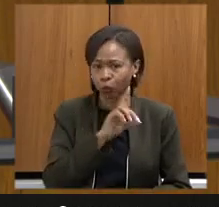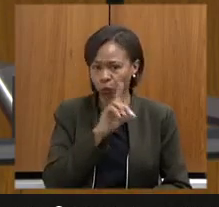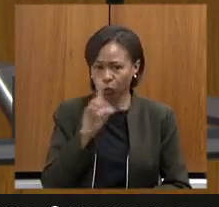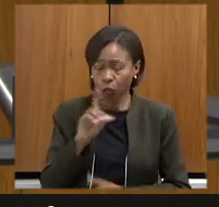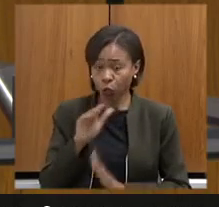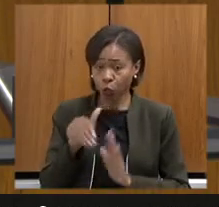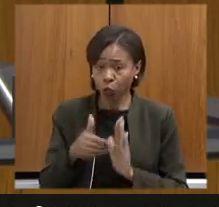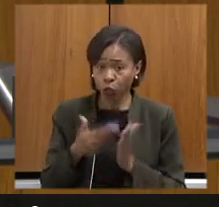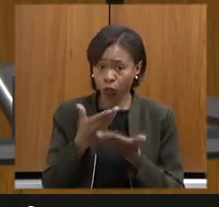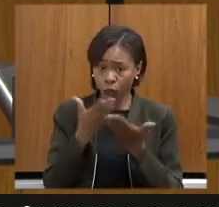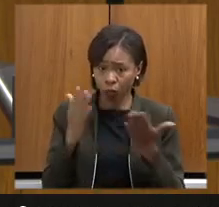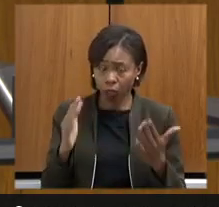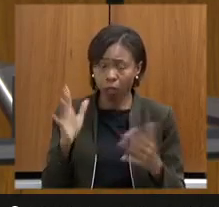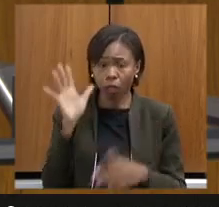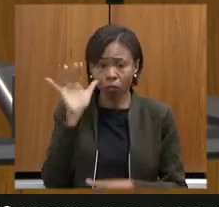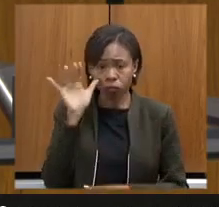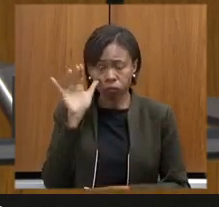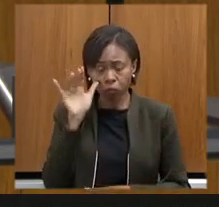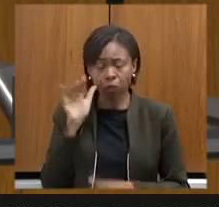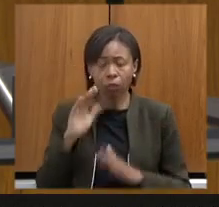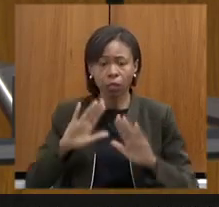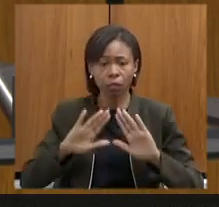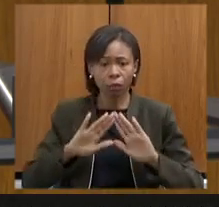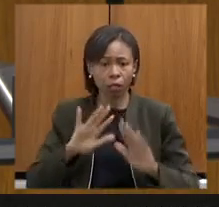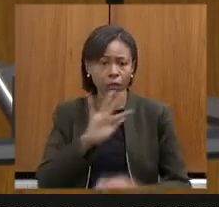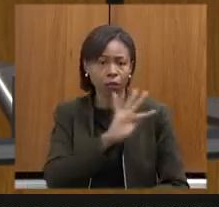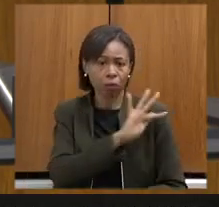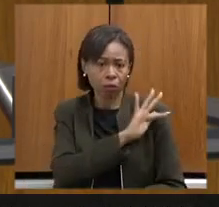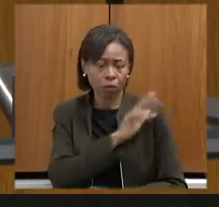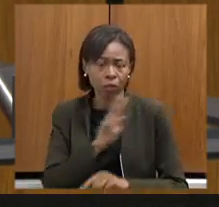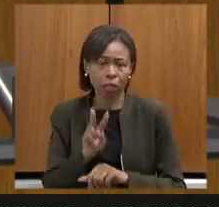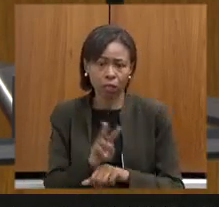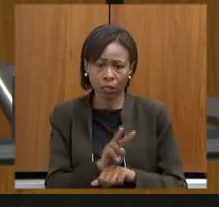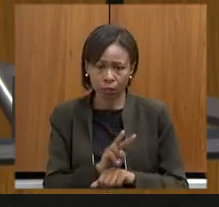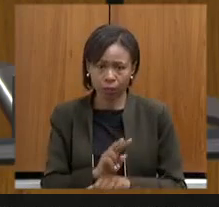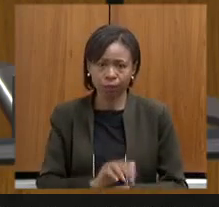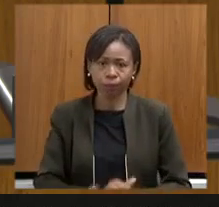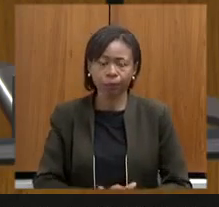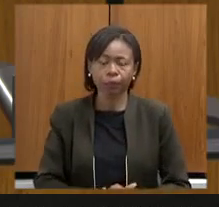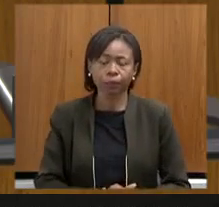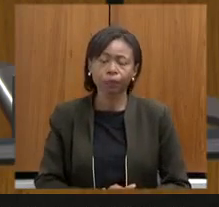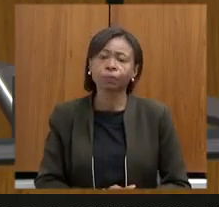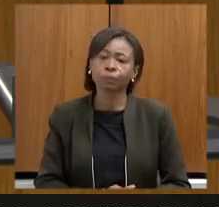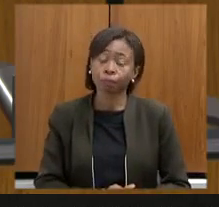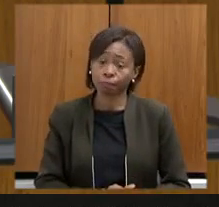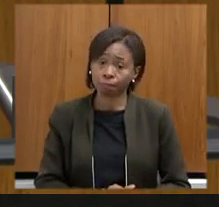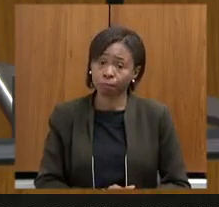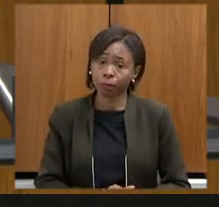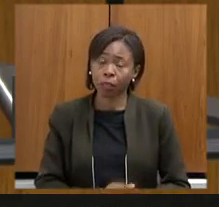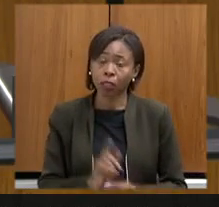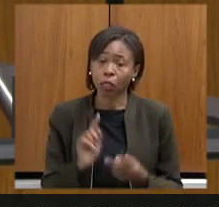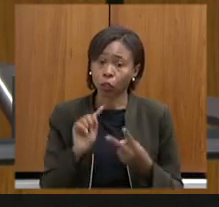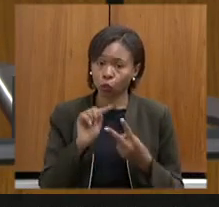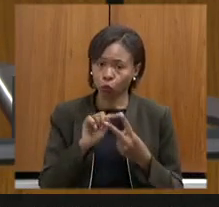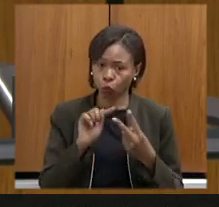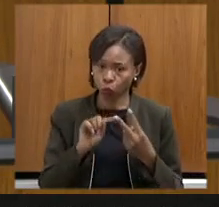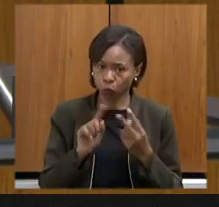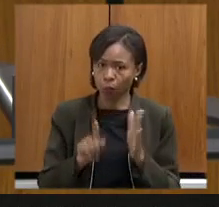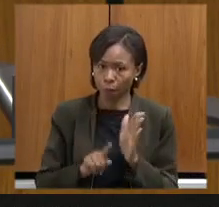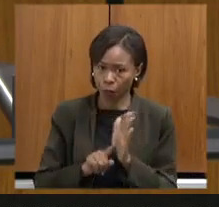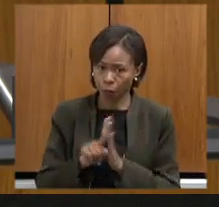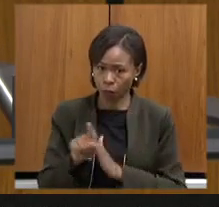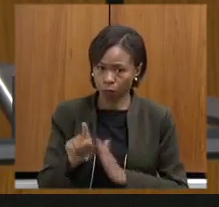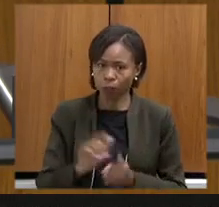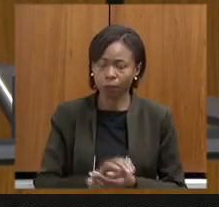a todos que acompanham a Assembleia Fiscaliza, a equipe aqui da secretária também. Secretária, são duas questões. A